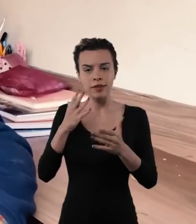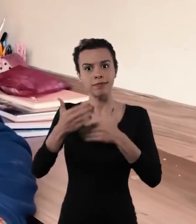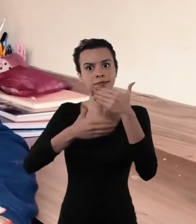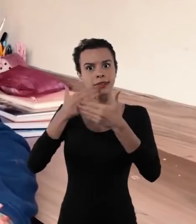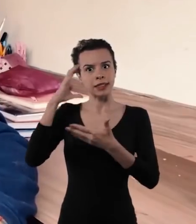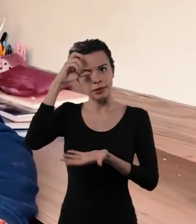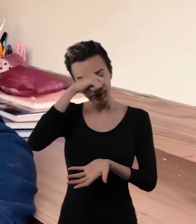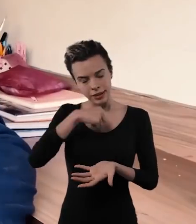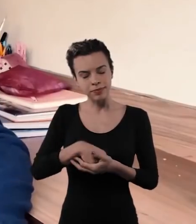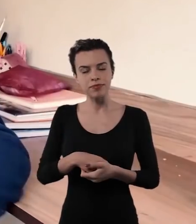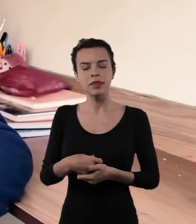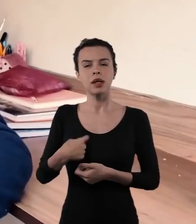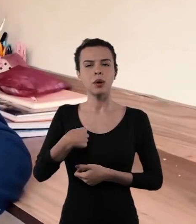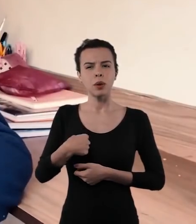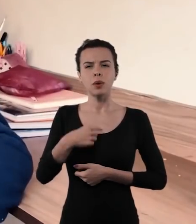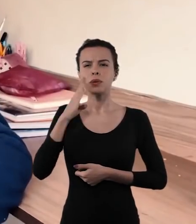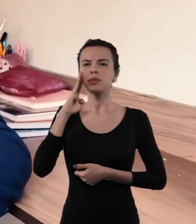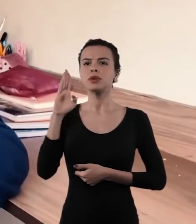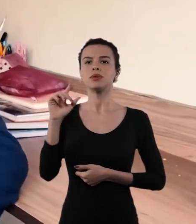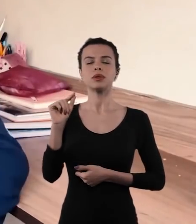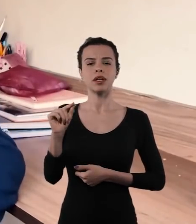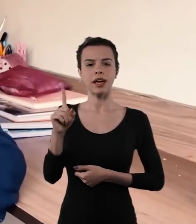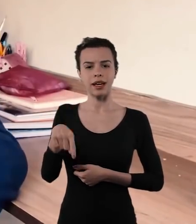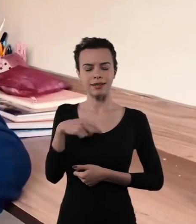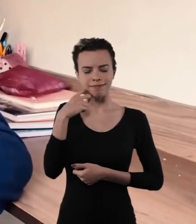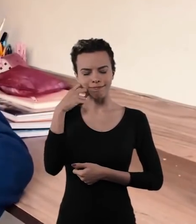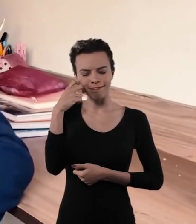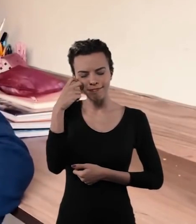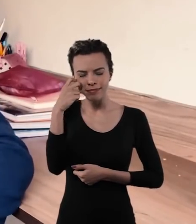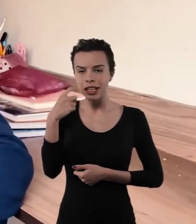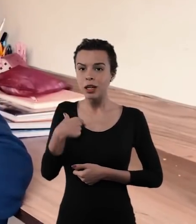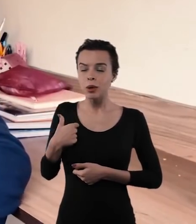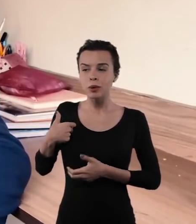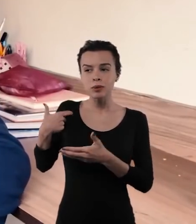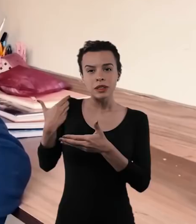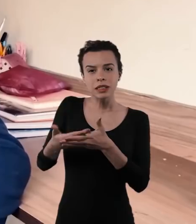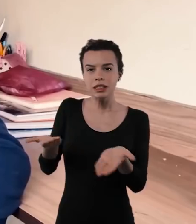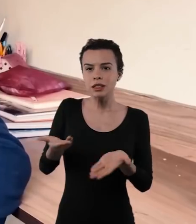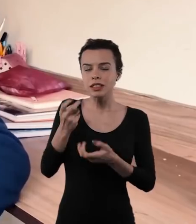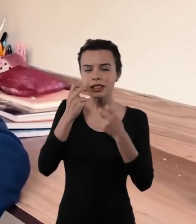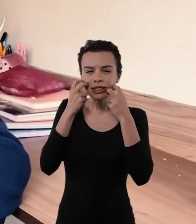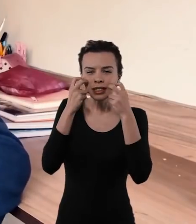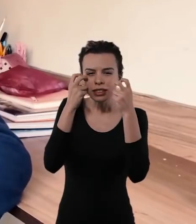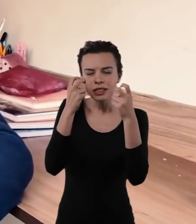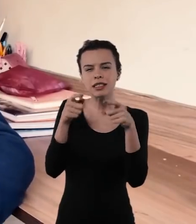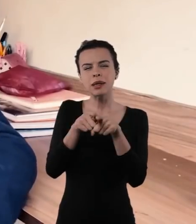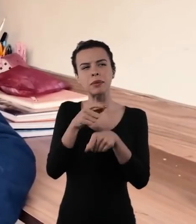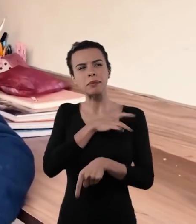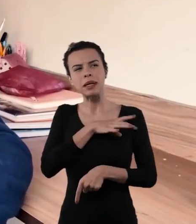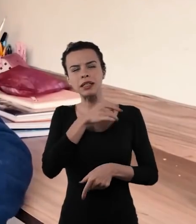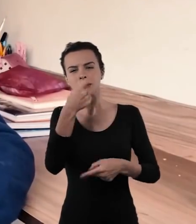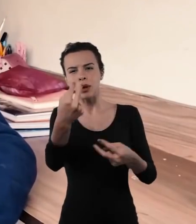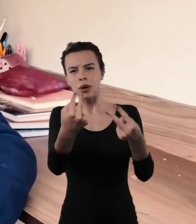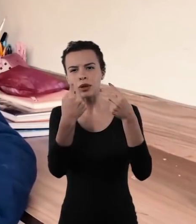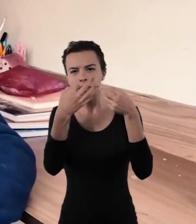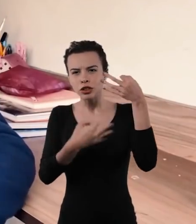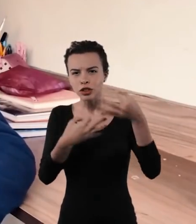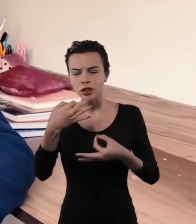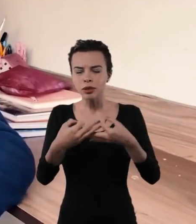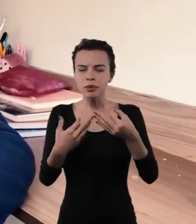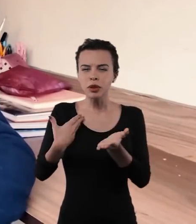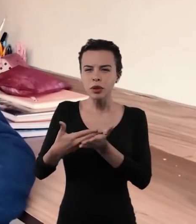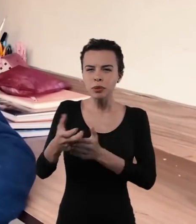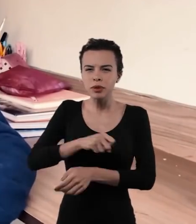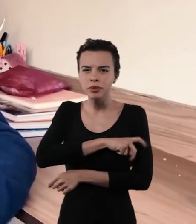que passar mesmo para crescer, né? E o meu ponto, com certeza, foi e é a timidez, eu sempre fui muito tímida, talvez até mesmo por esse medo do julgamento, né?